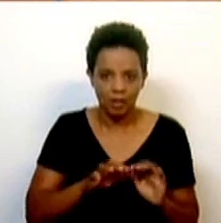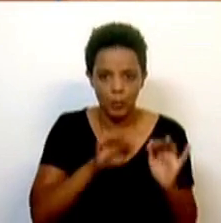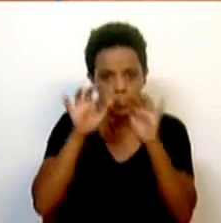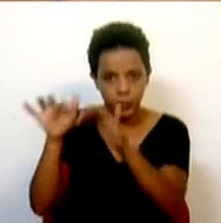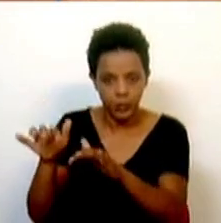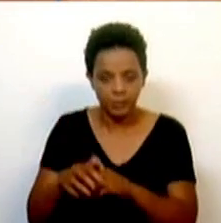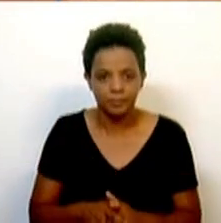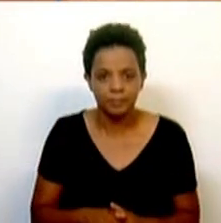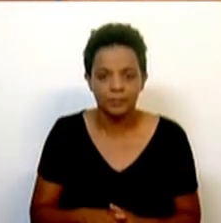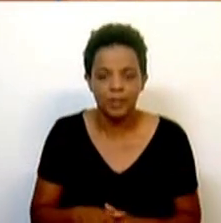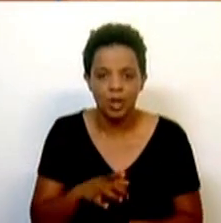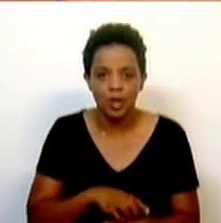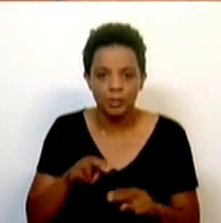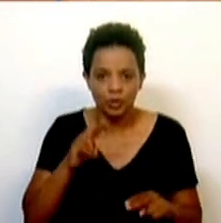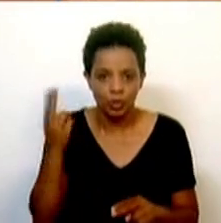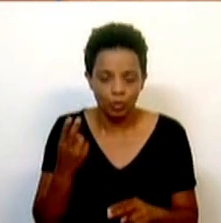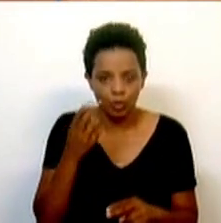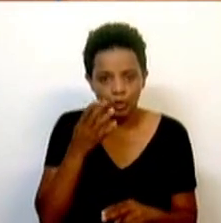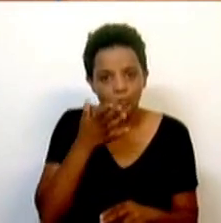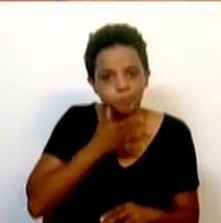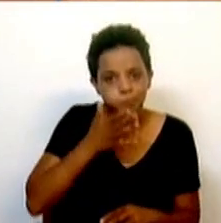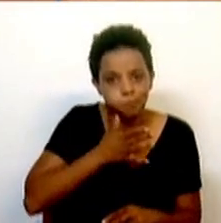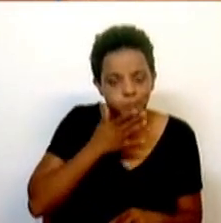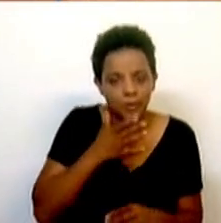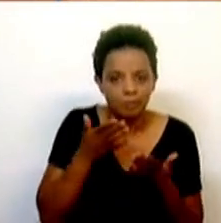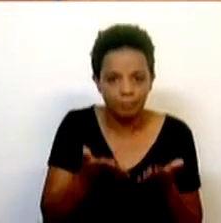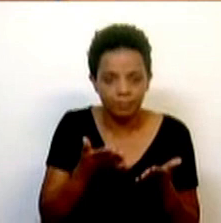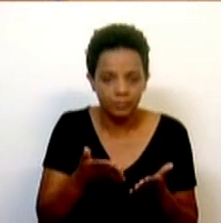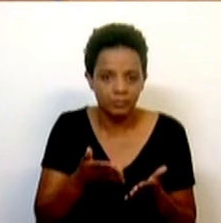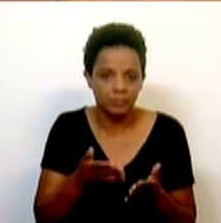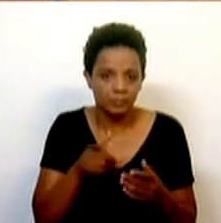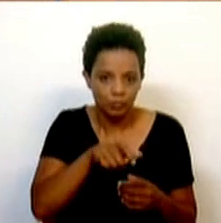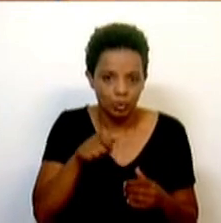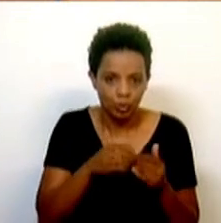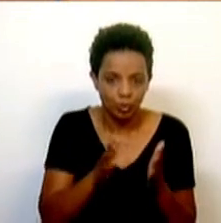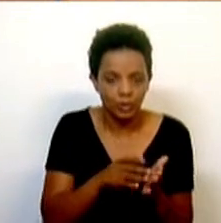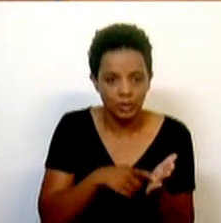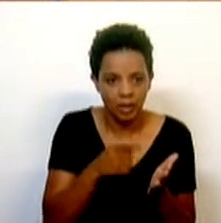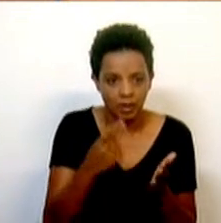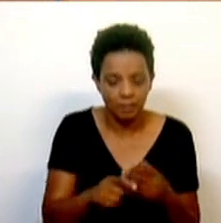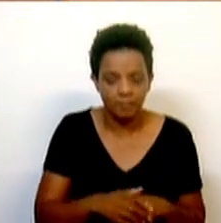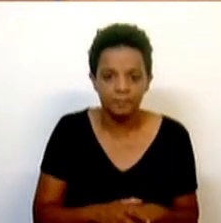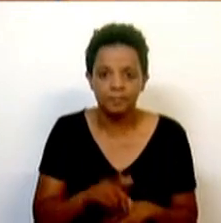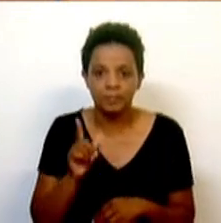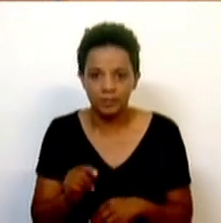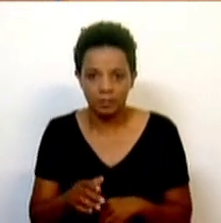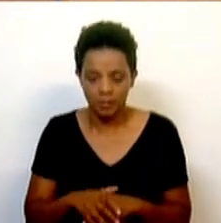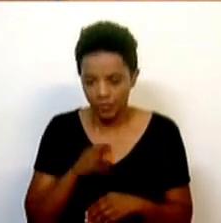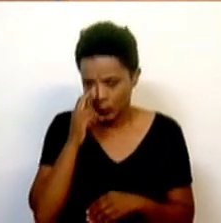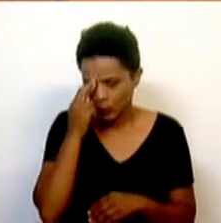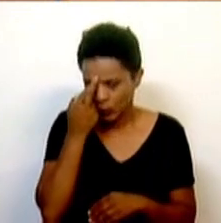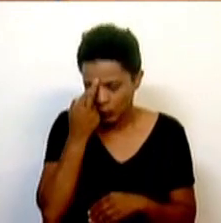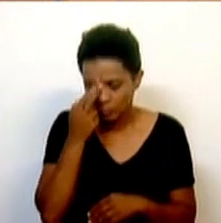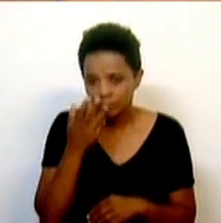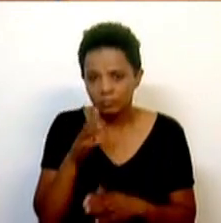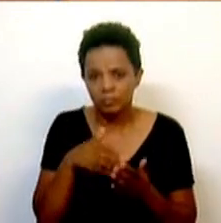haverá dois hospitais de campanha disponíveis para acudir a todos os que necessitarem. Está a ser feito um grande esforço de